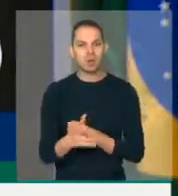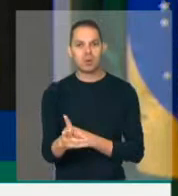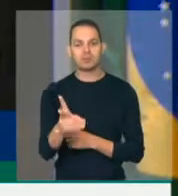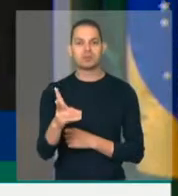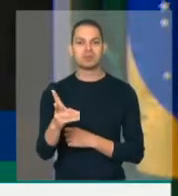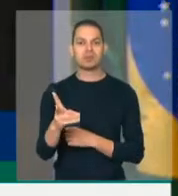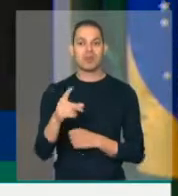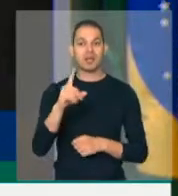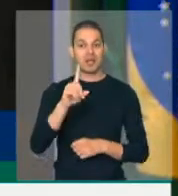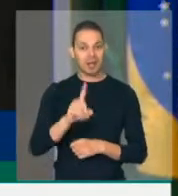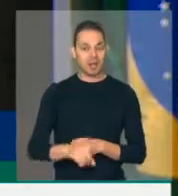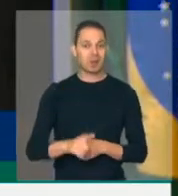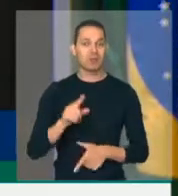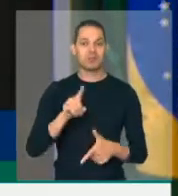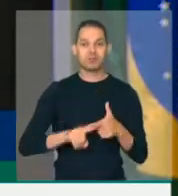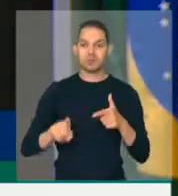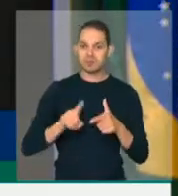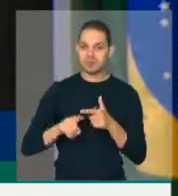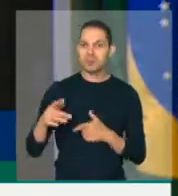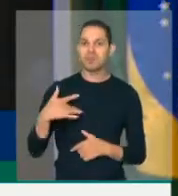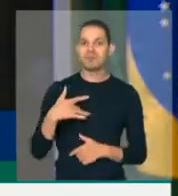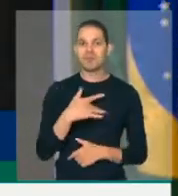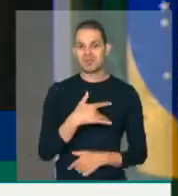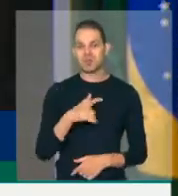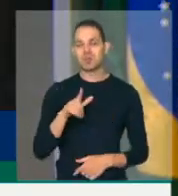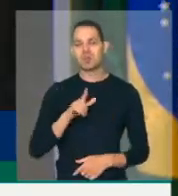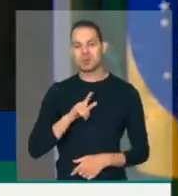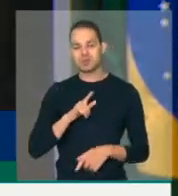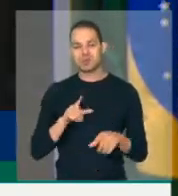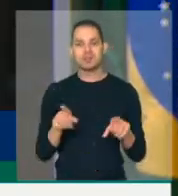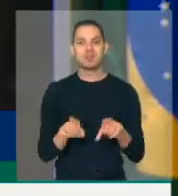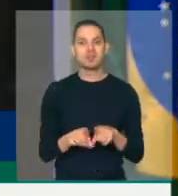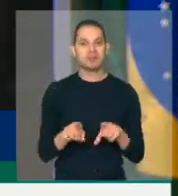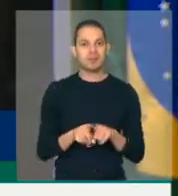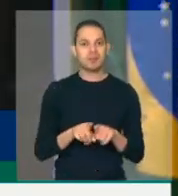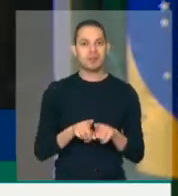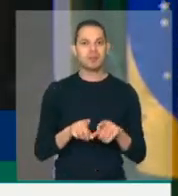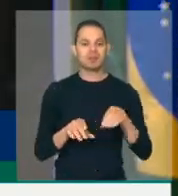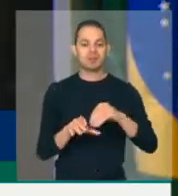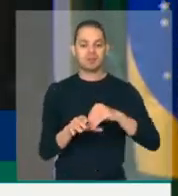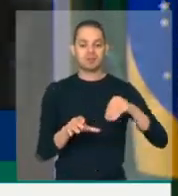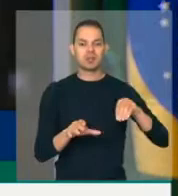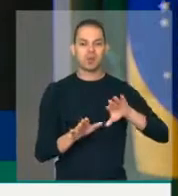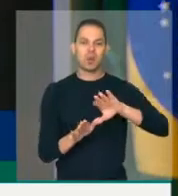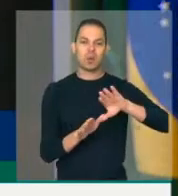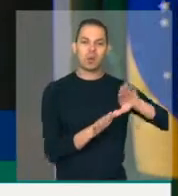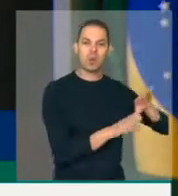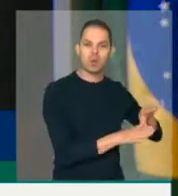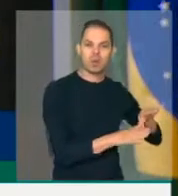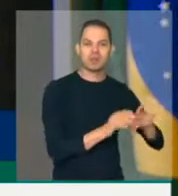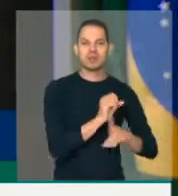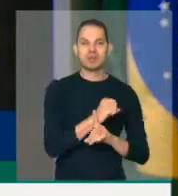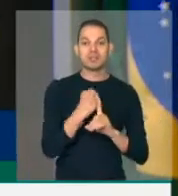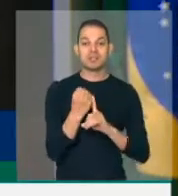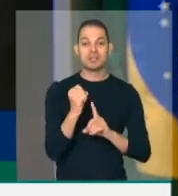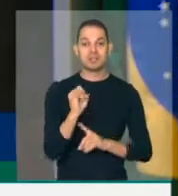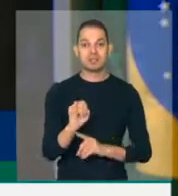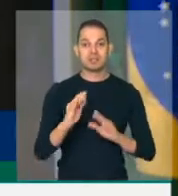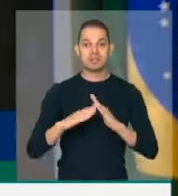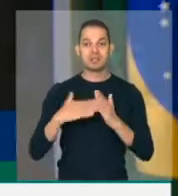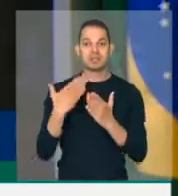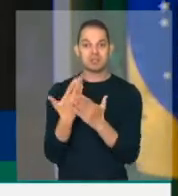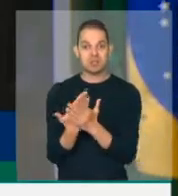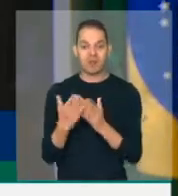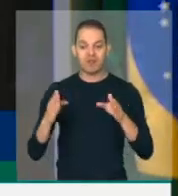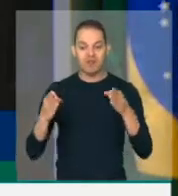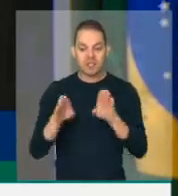além de um evidente problema de saúde pública, um fator de exclusão social. Escola fechada é um